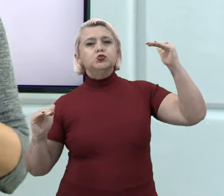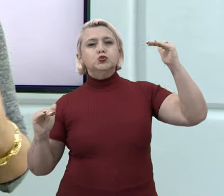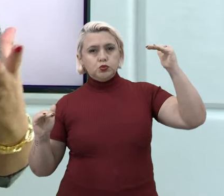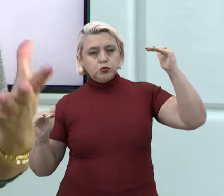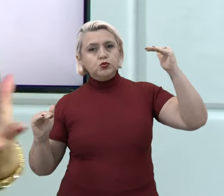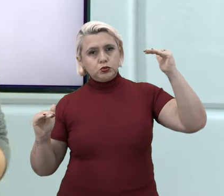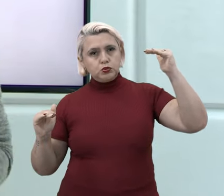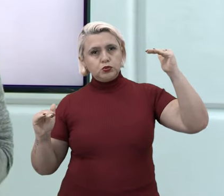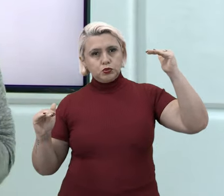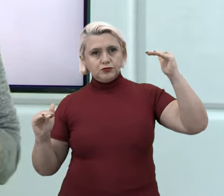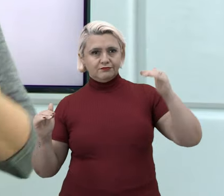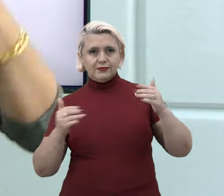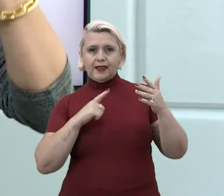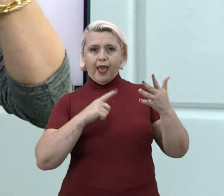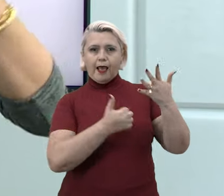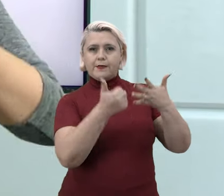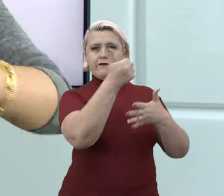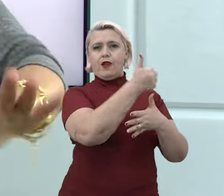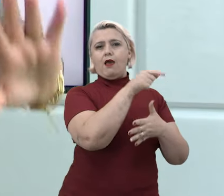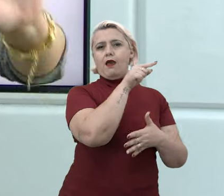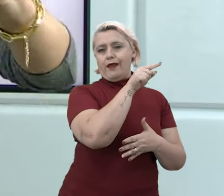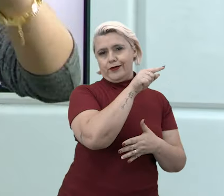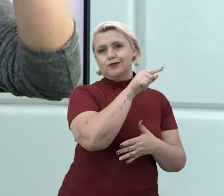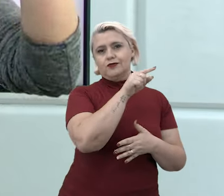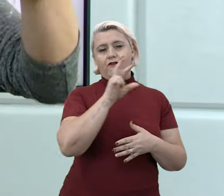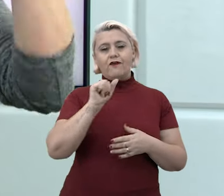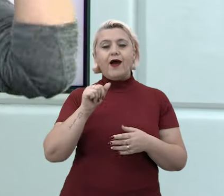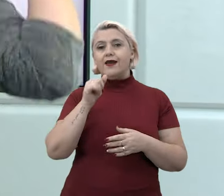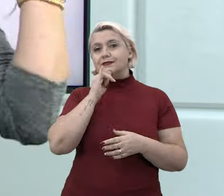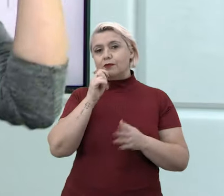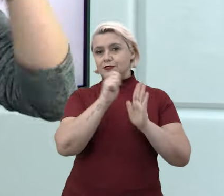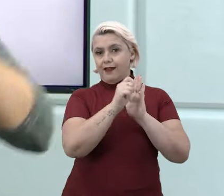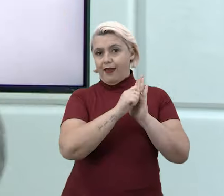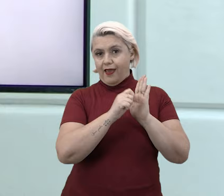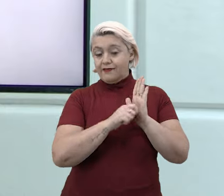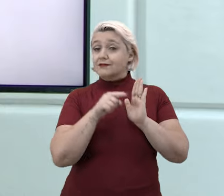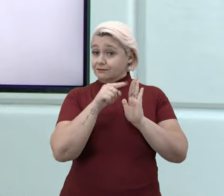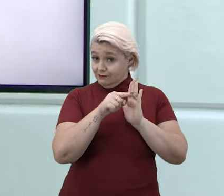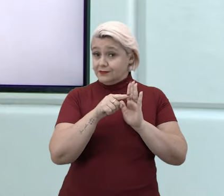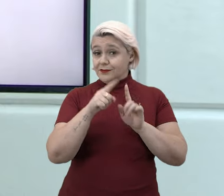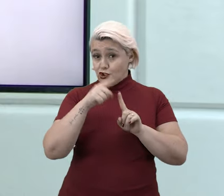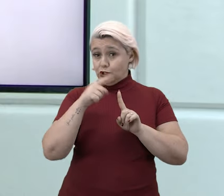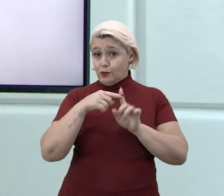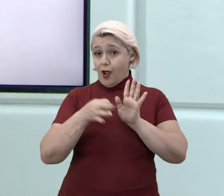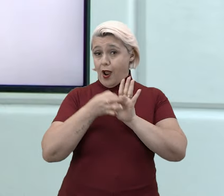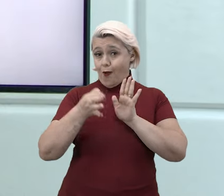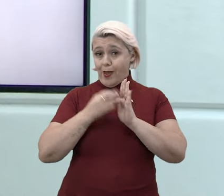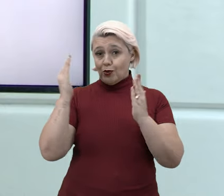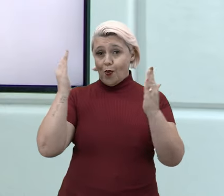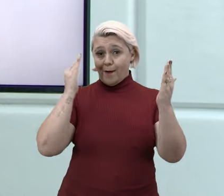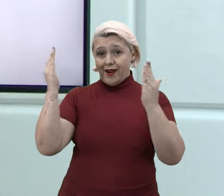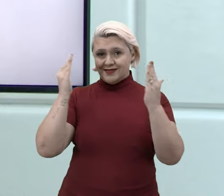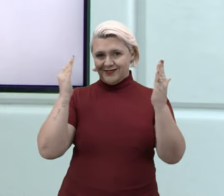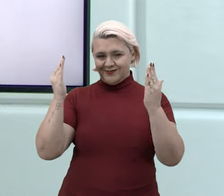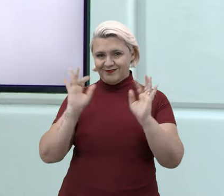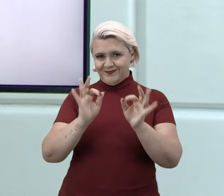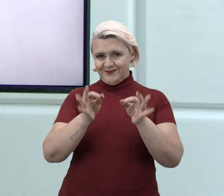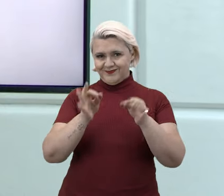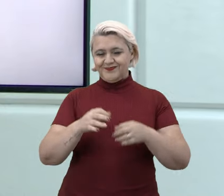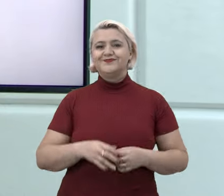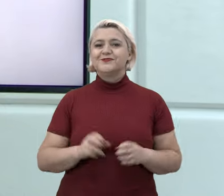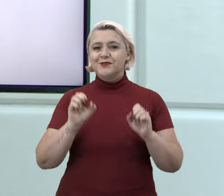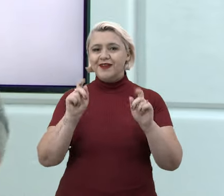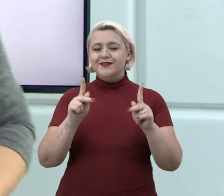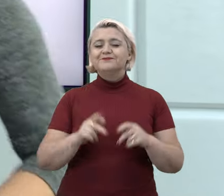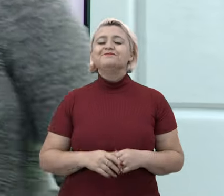privilegiada. Você vai por esse caminho? É esse tipo de argumento por comparação, tá bom?